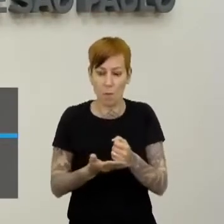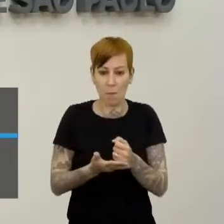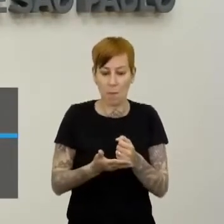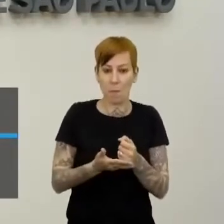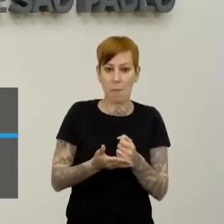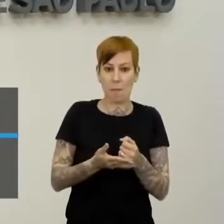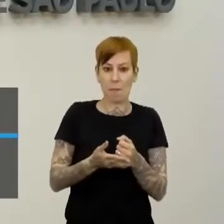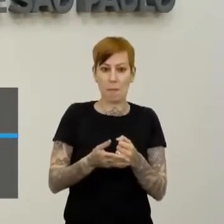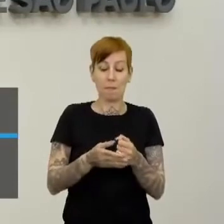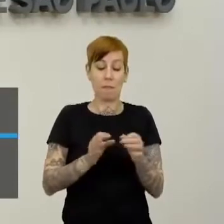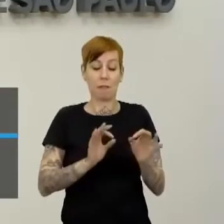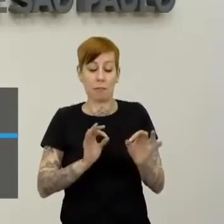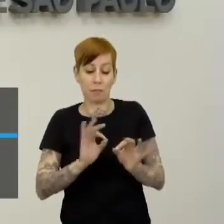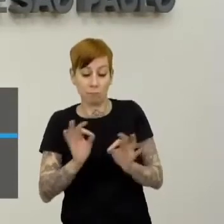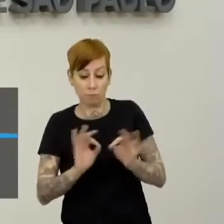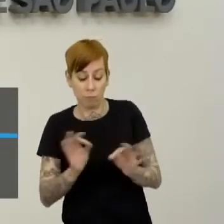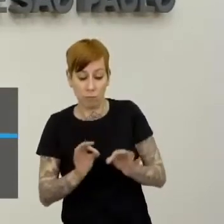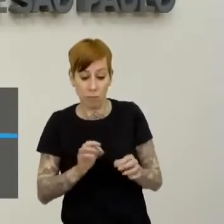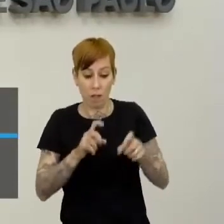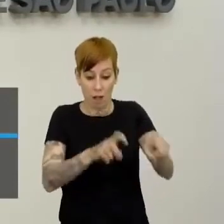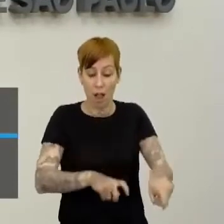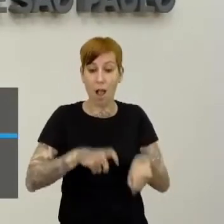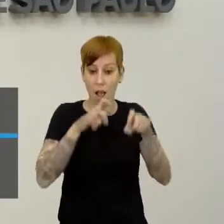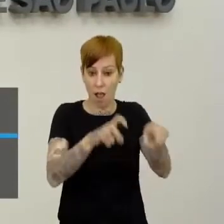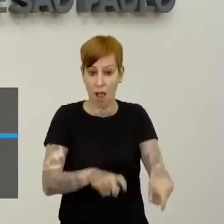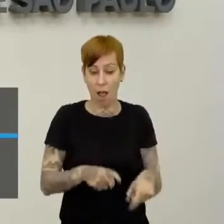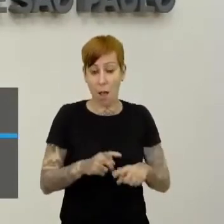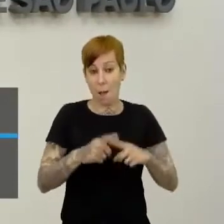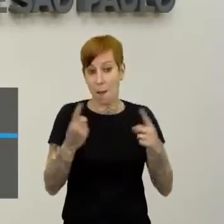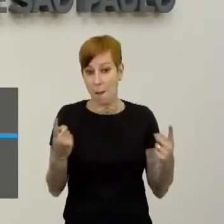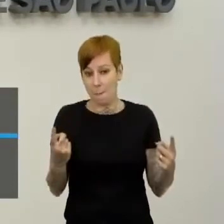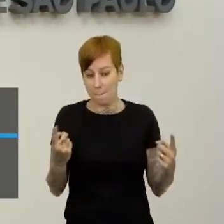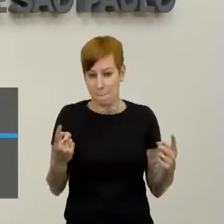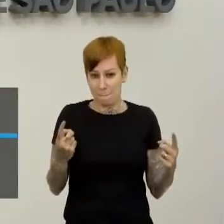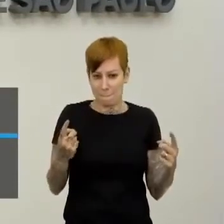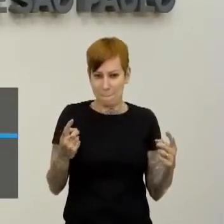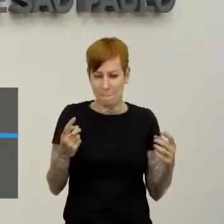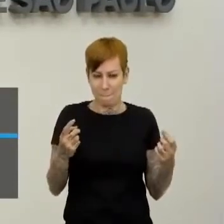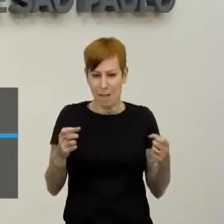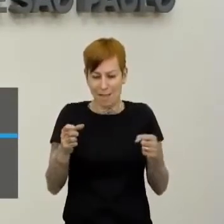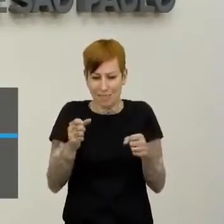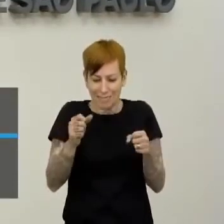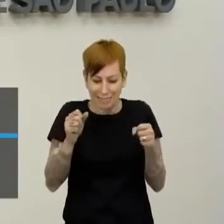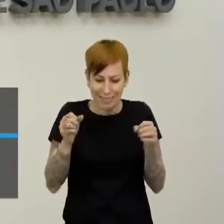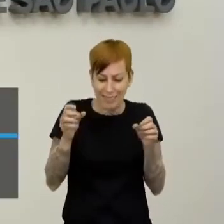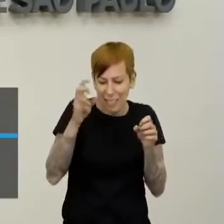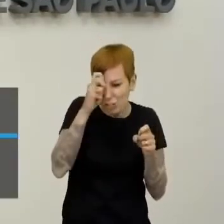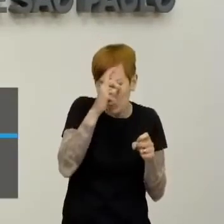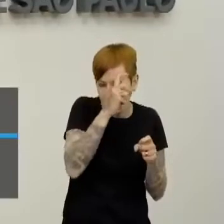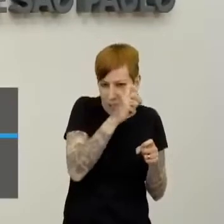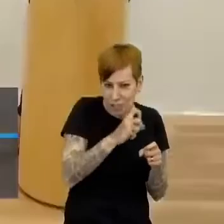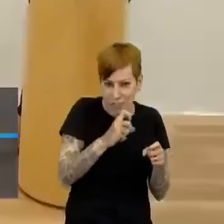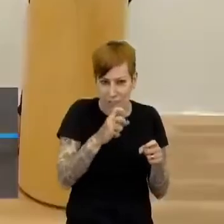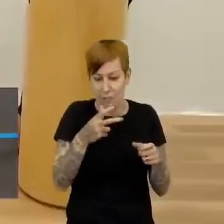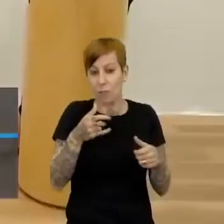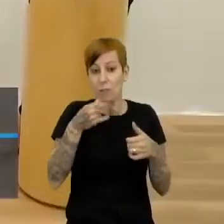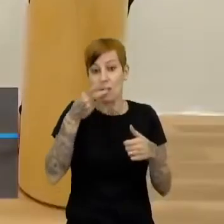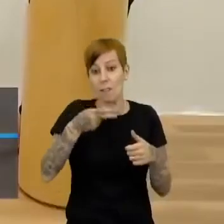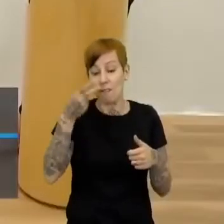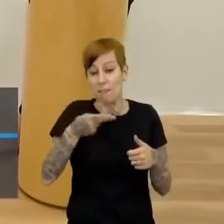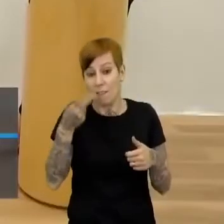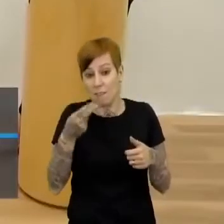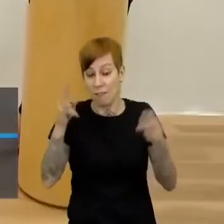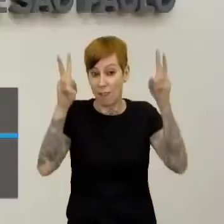como o professor falou, não tem como mexer nessas estruturas tão viciadas aqui do sistema fundiário do Brasil. Quando falou de reforma agrária,